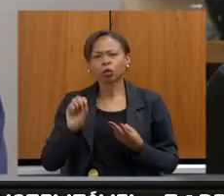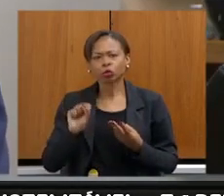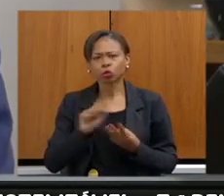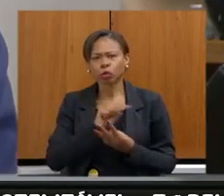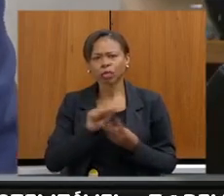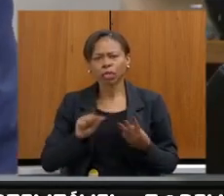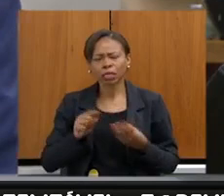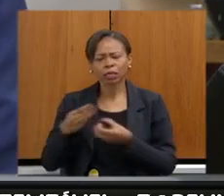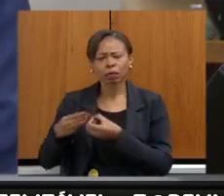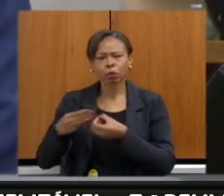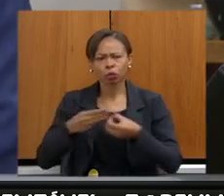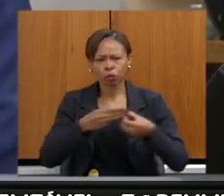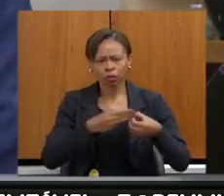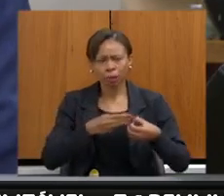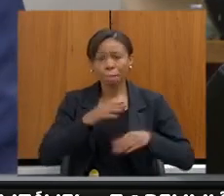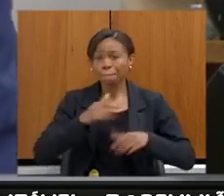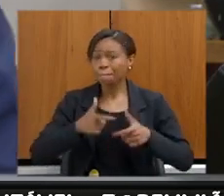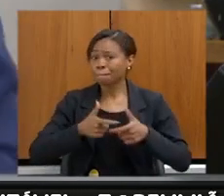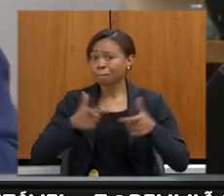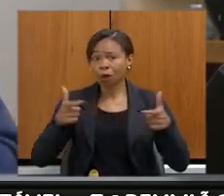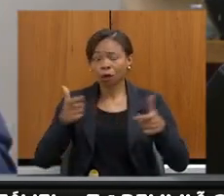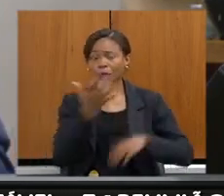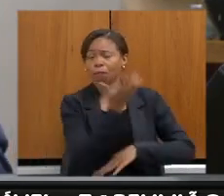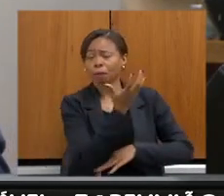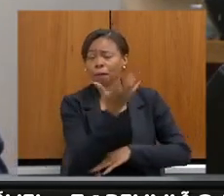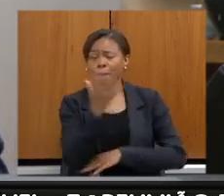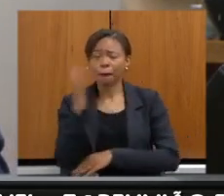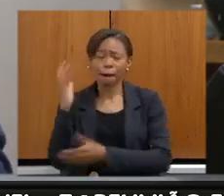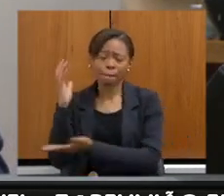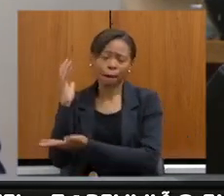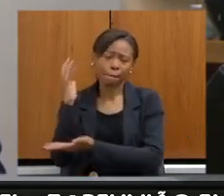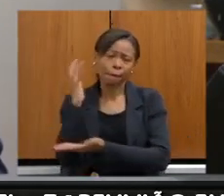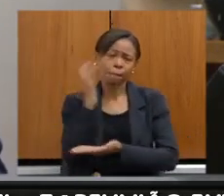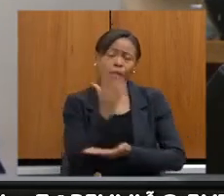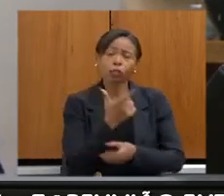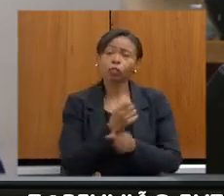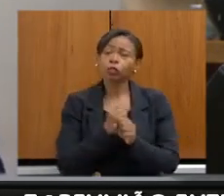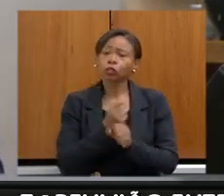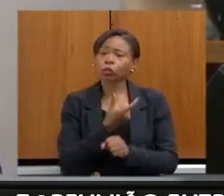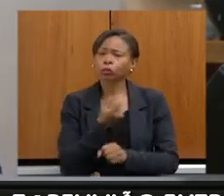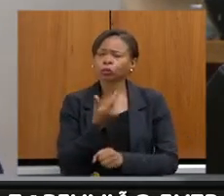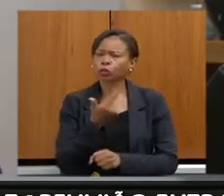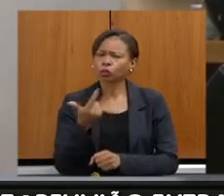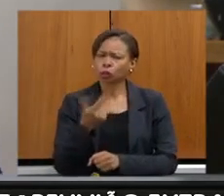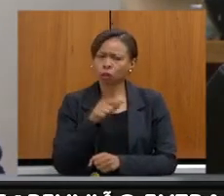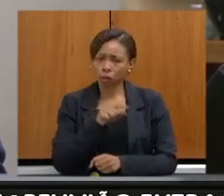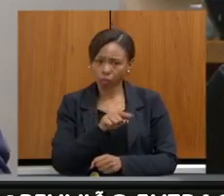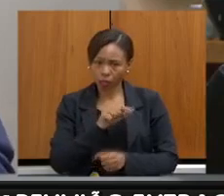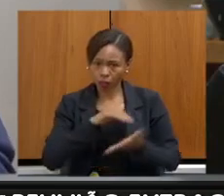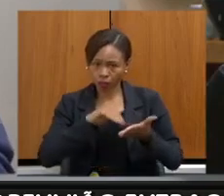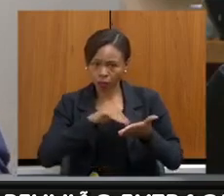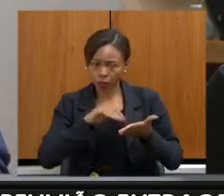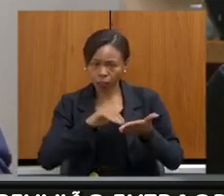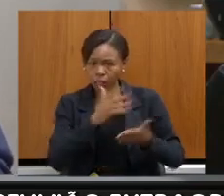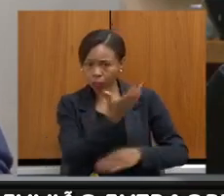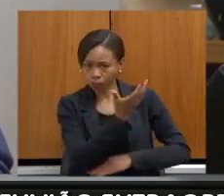Tem alguma ação específica da Secretaria de Meio Ambiente para conter